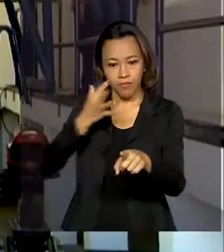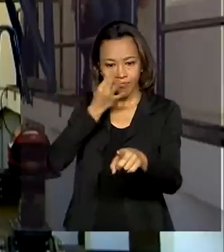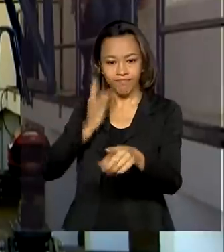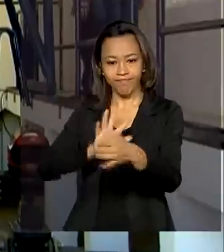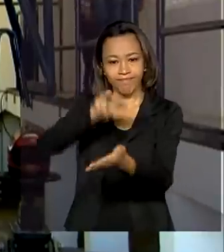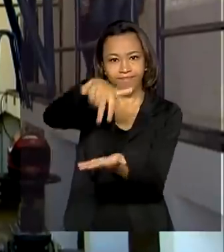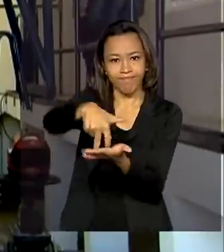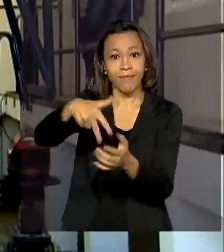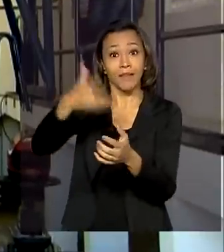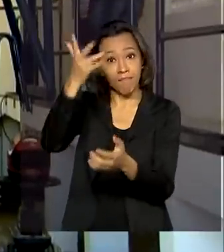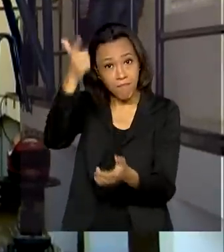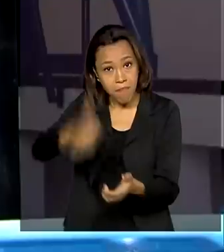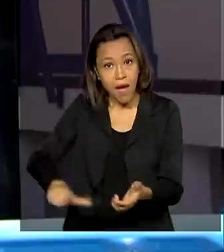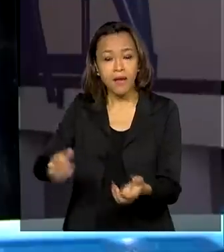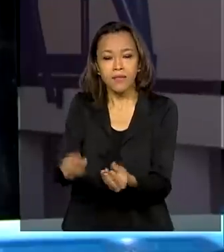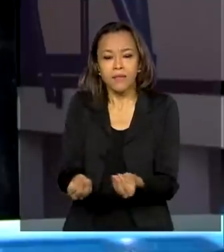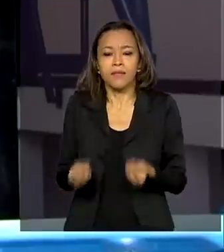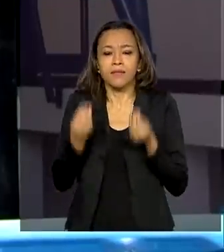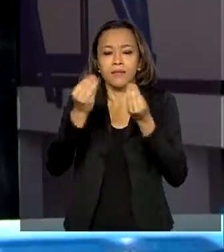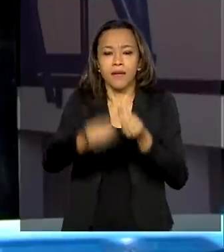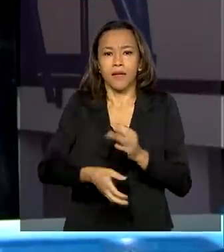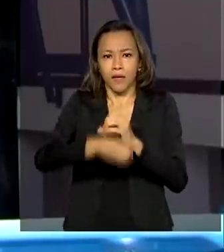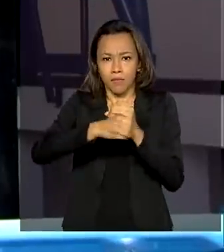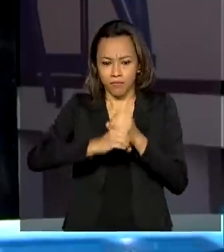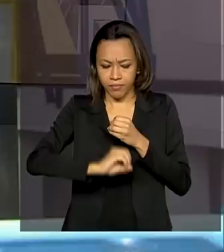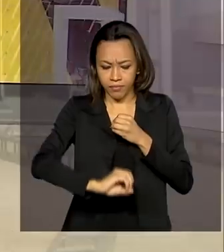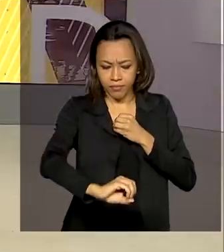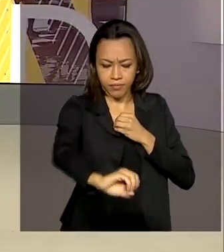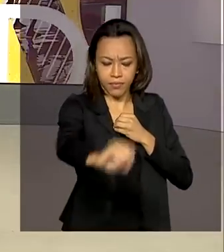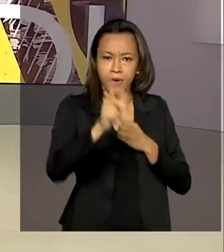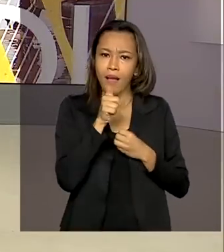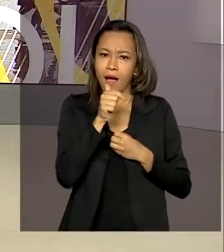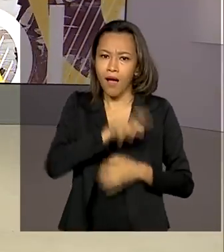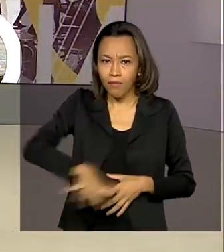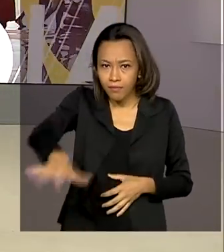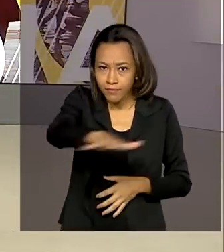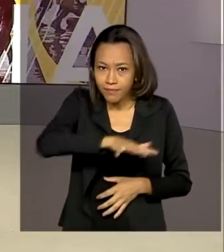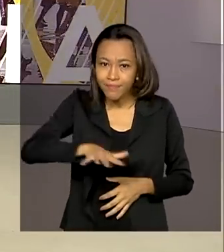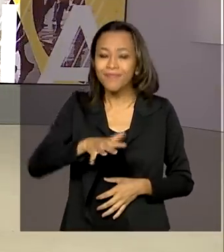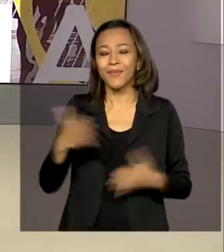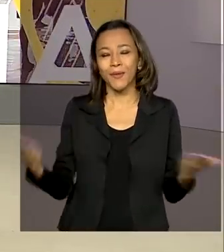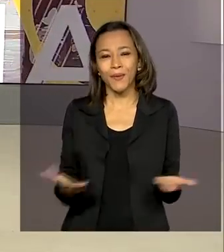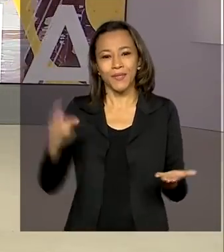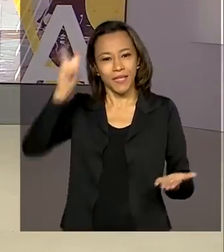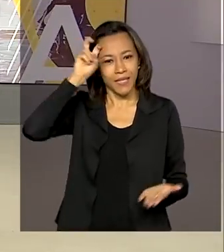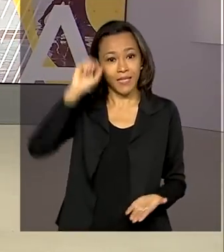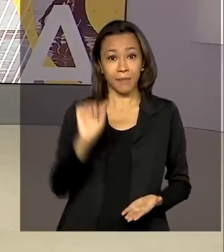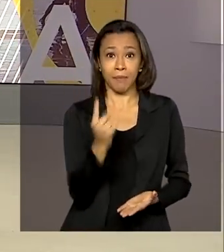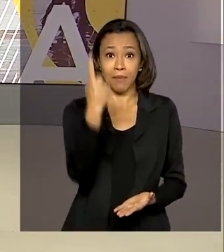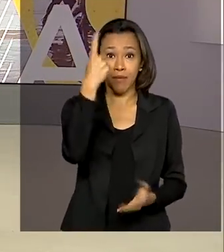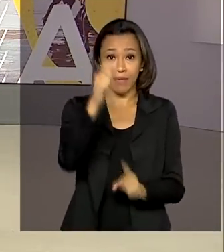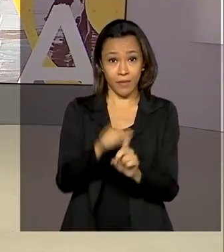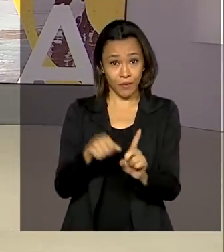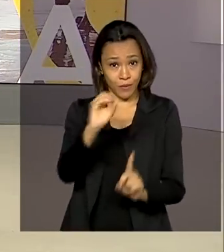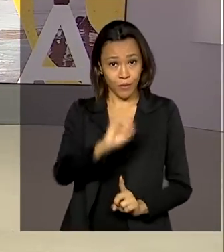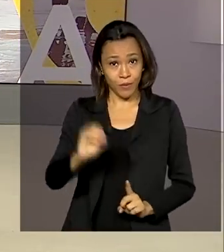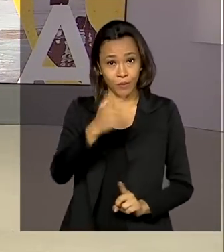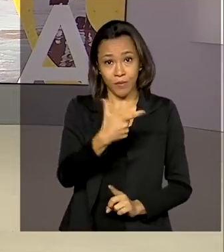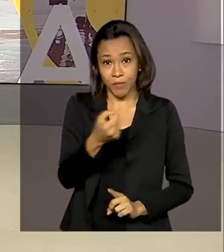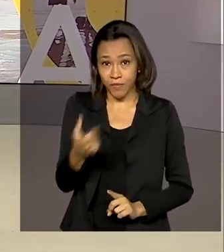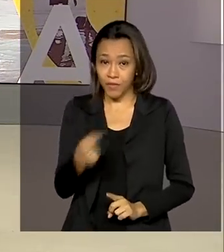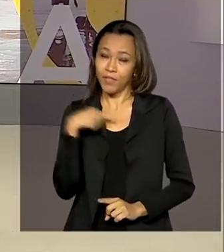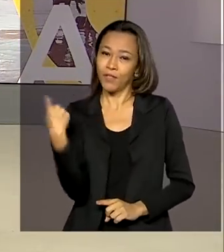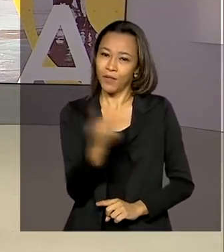e entrega mais uma etapa da adutora do PAGEU. Hoje é quinta-feira, 1º de outubro de 2020.